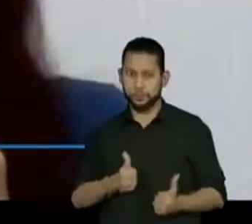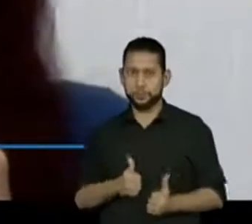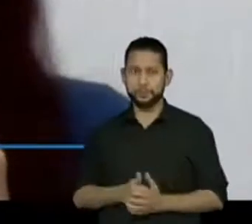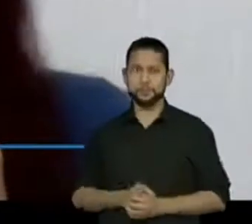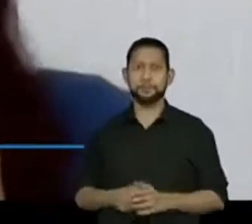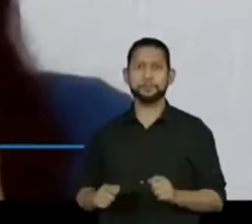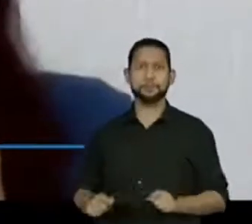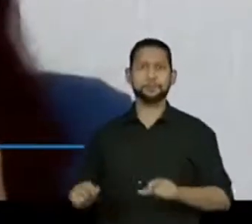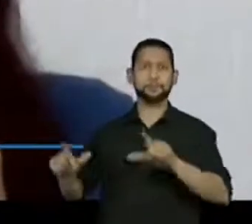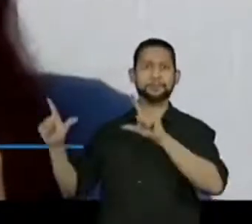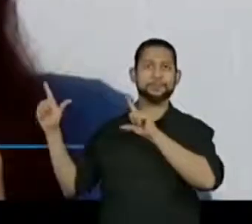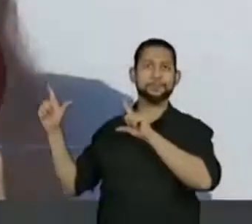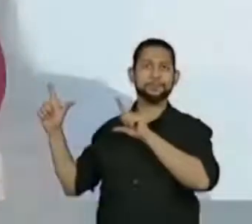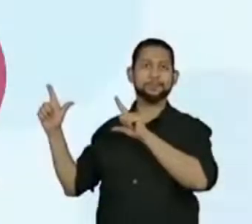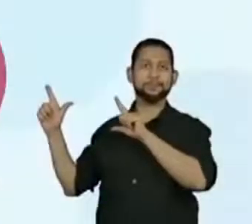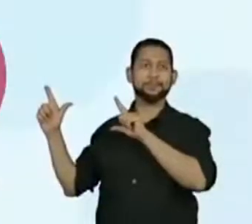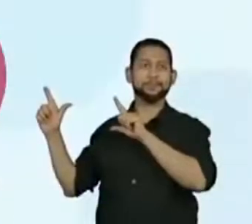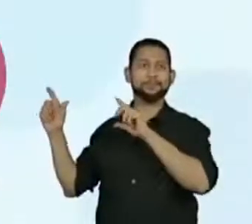Oráculo, por favor.